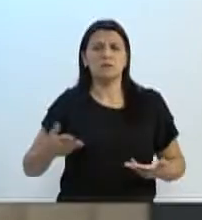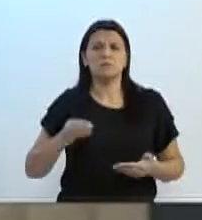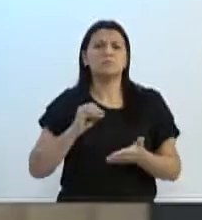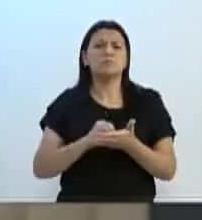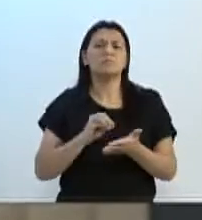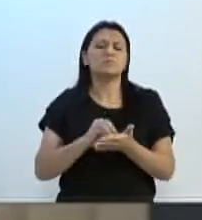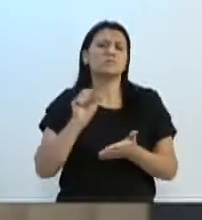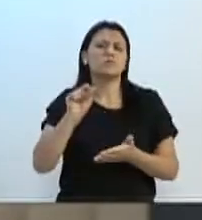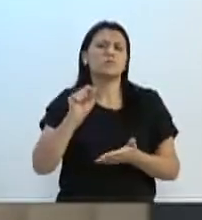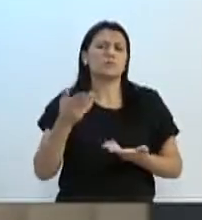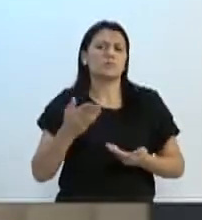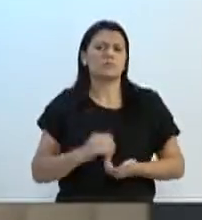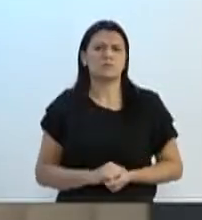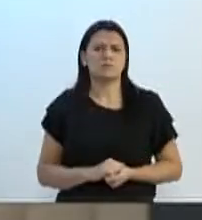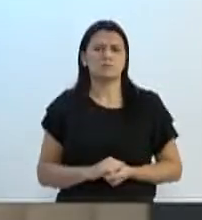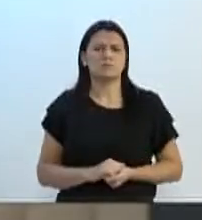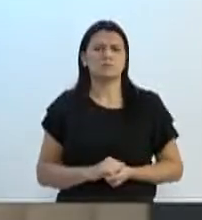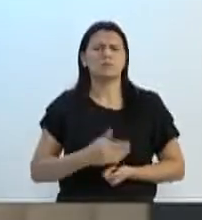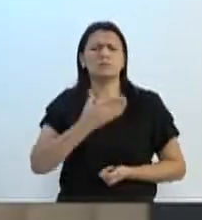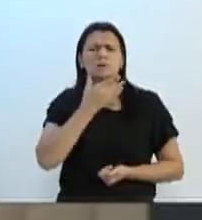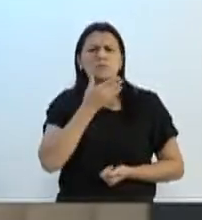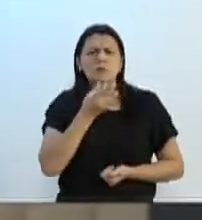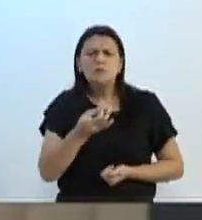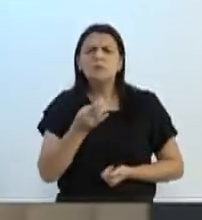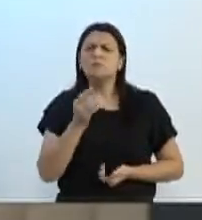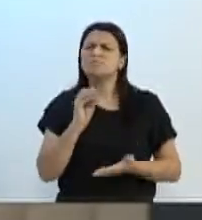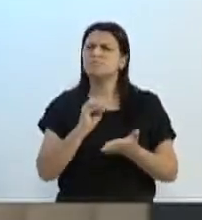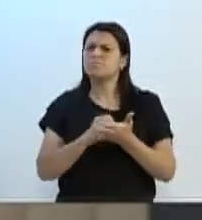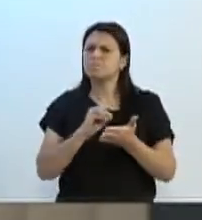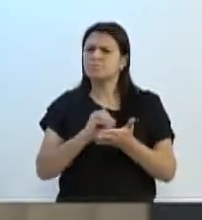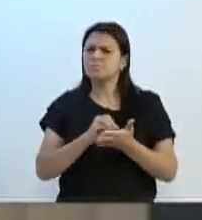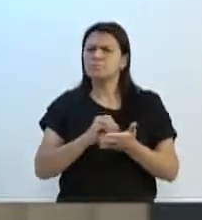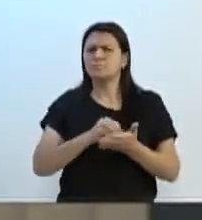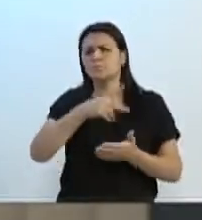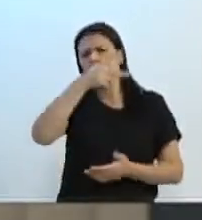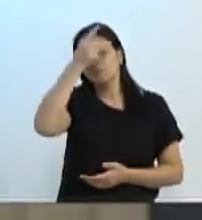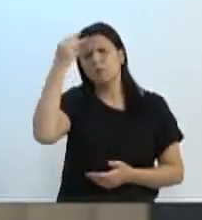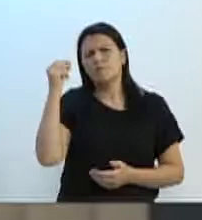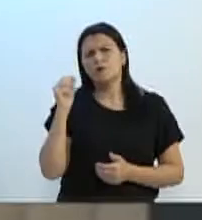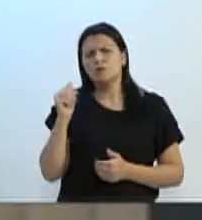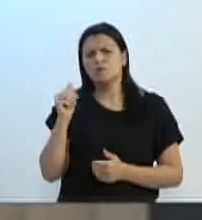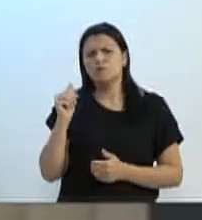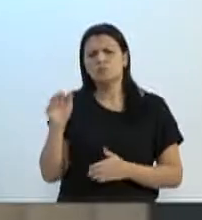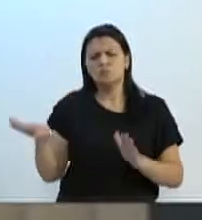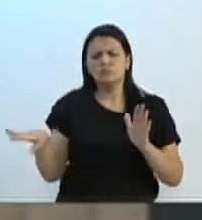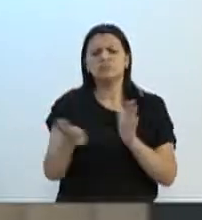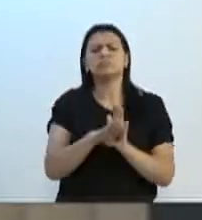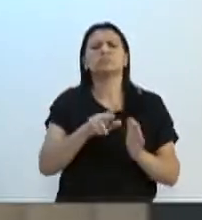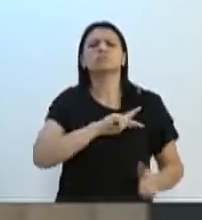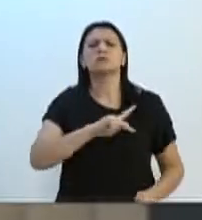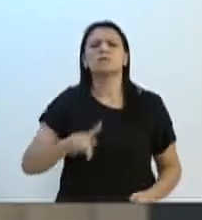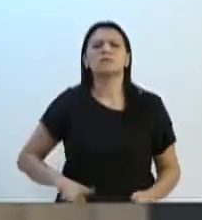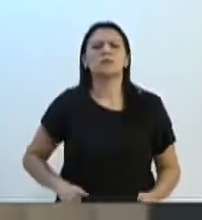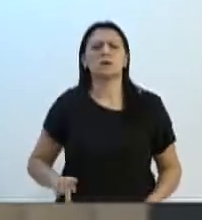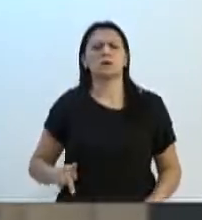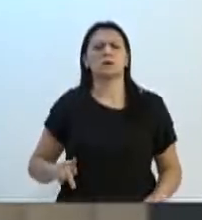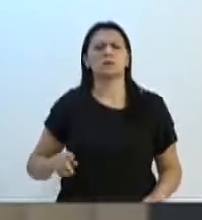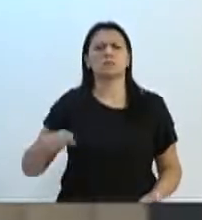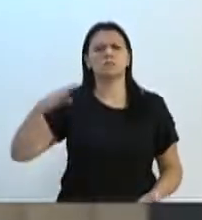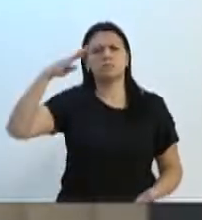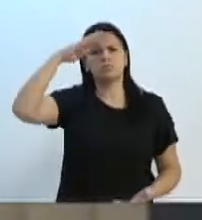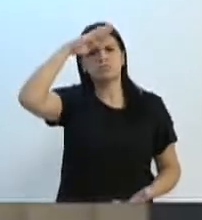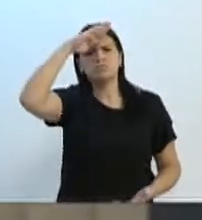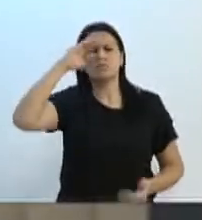Eu acho que faltou um pouquinho do prefeito chegar no presidente lá, ô Bolsonaro, estou indo para o teu